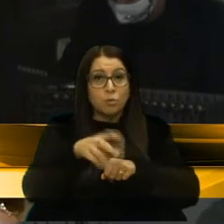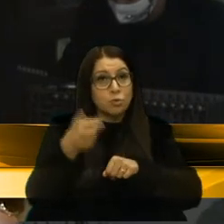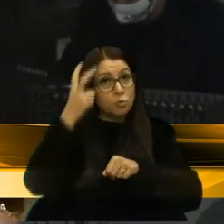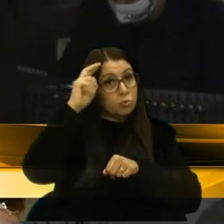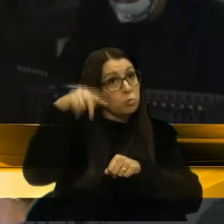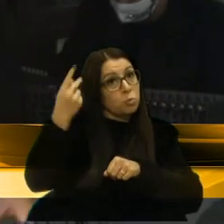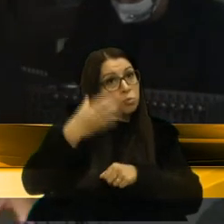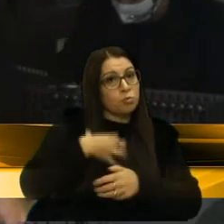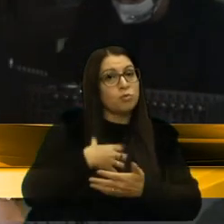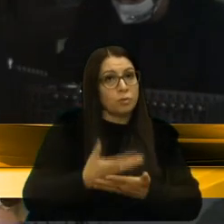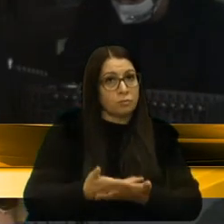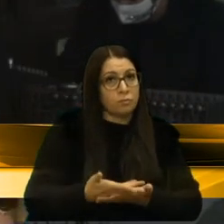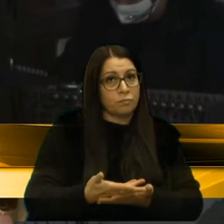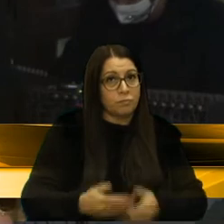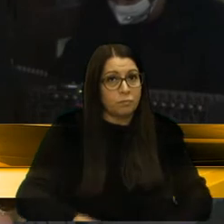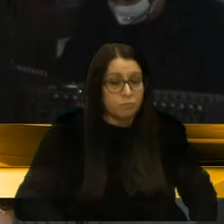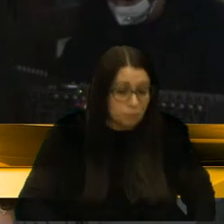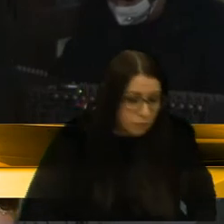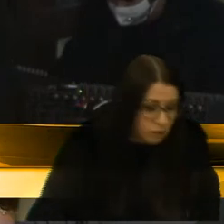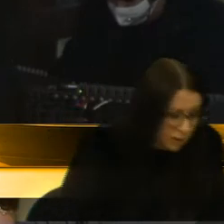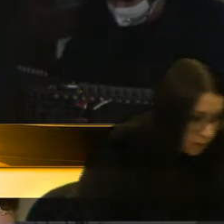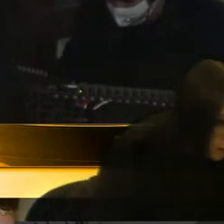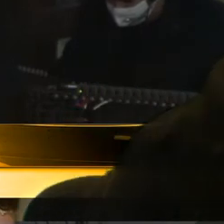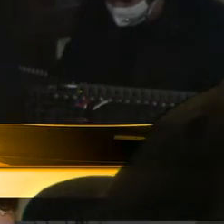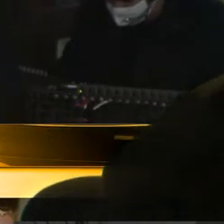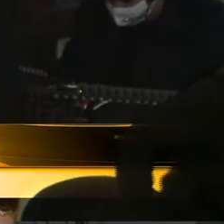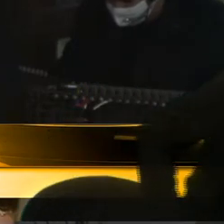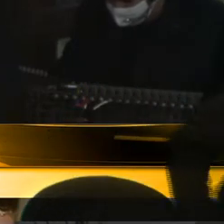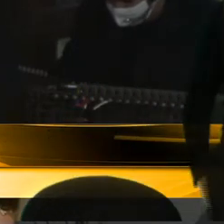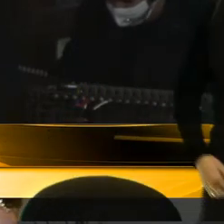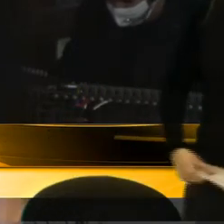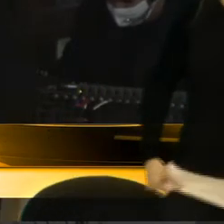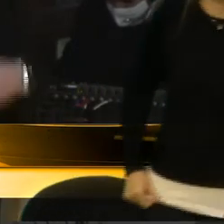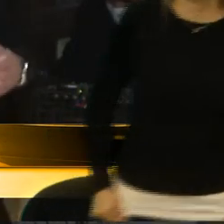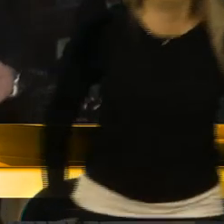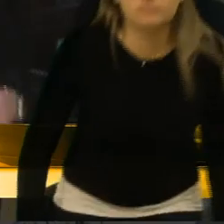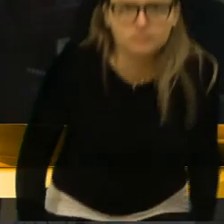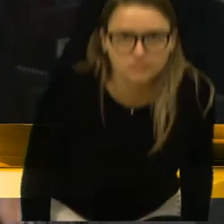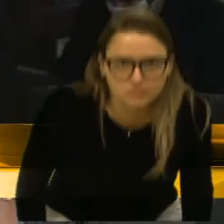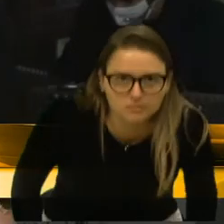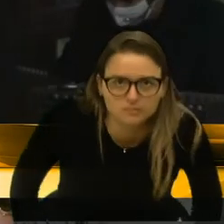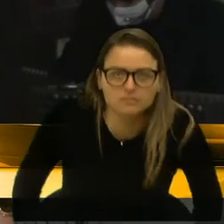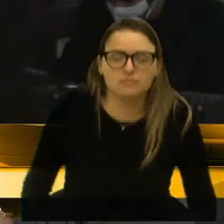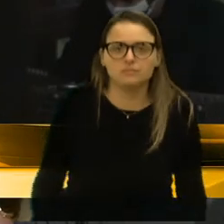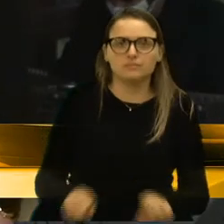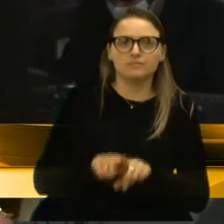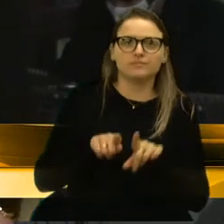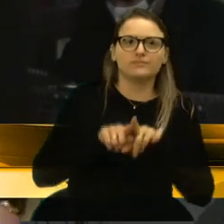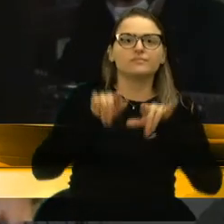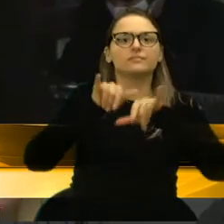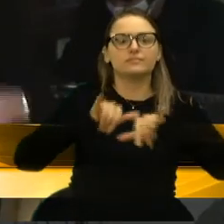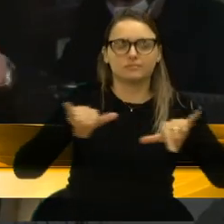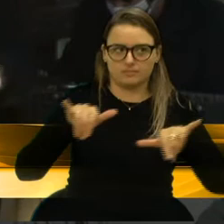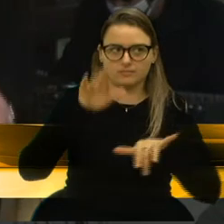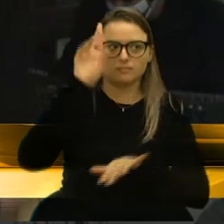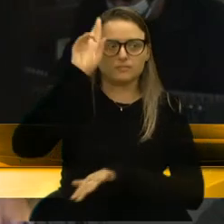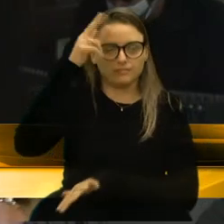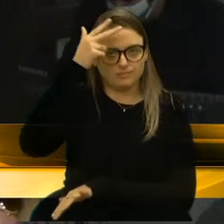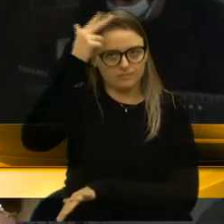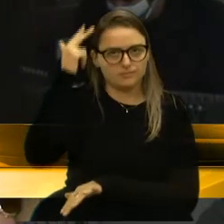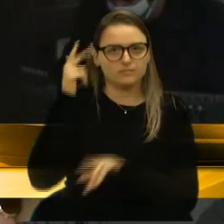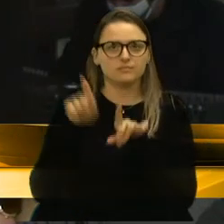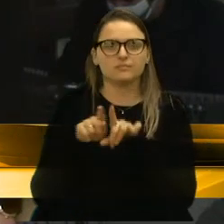outra forma. E deixar meu recado ao senhor prefeito e ao próximo prefeito, que a gente consiga